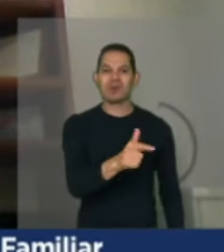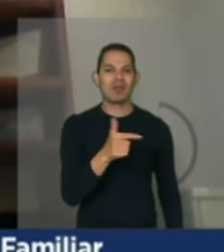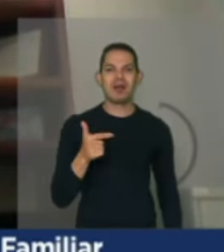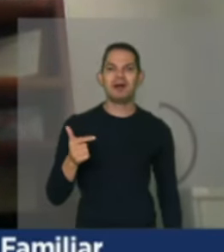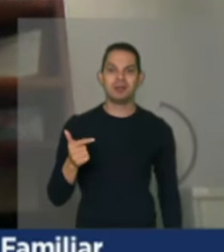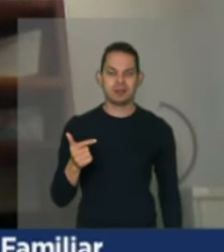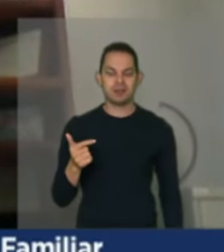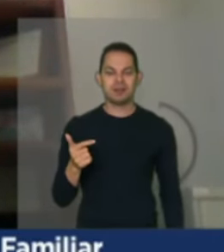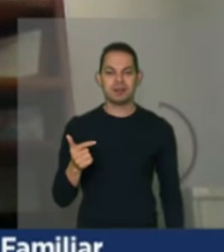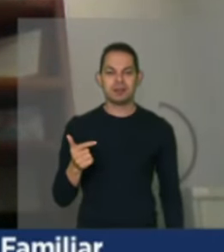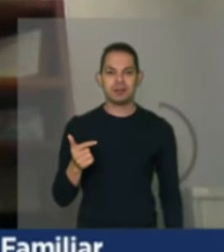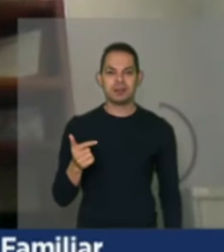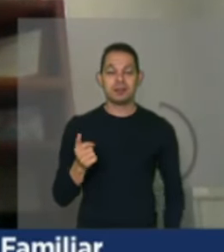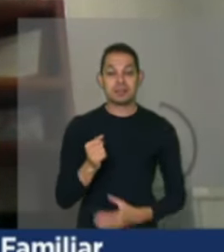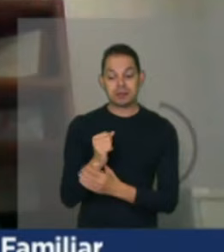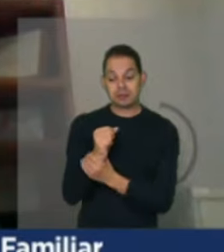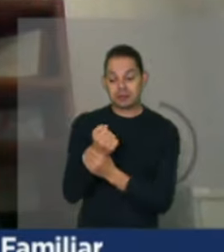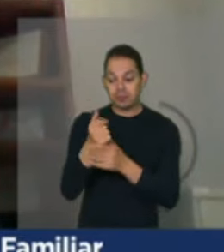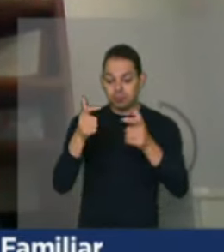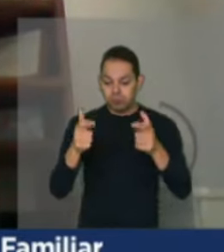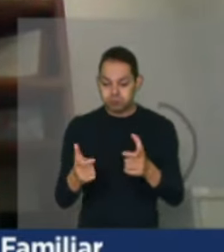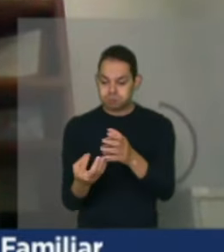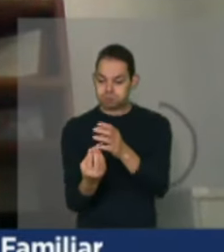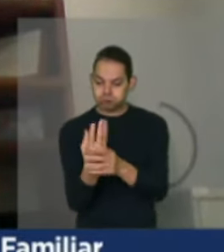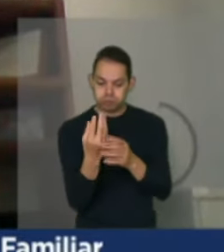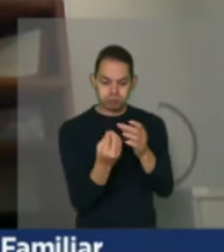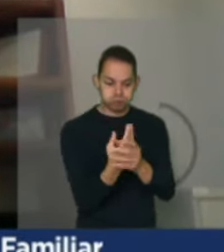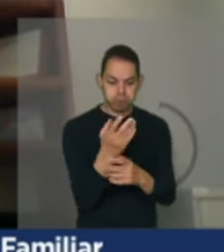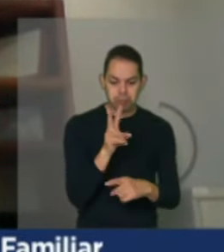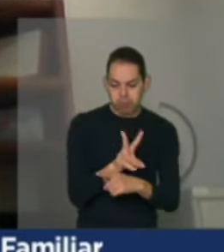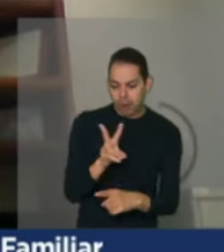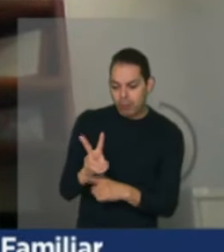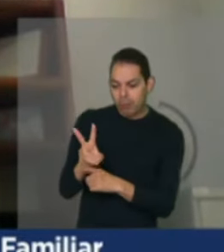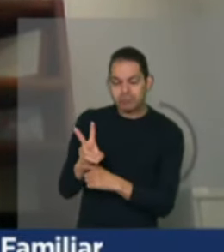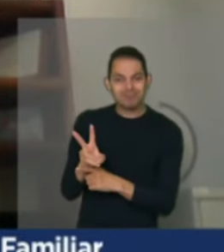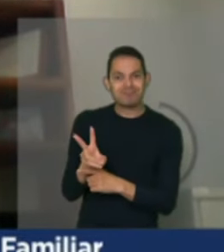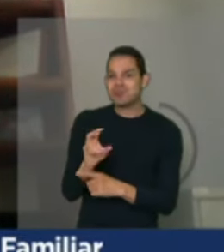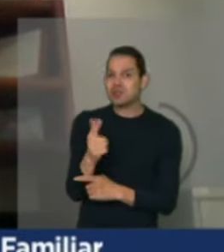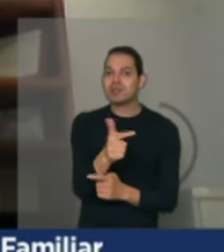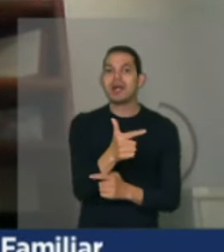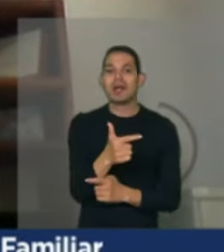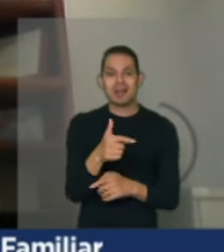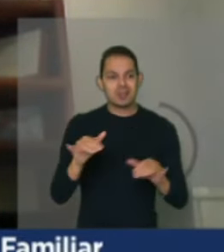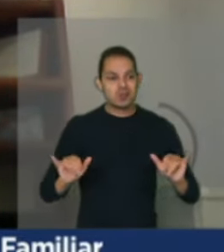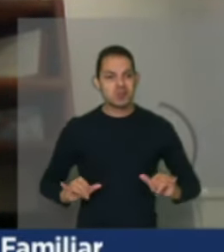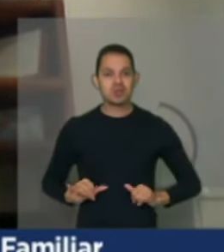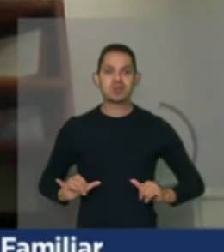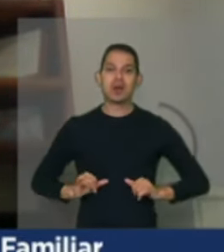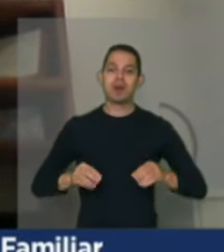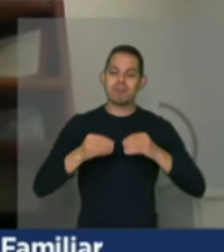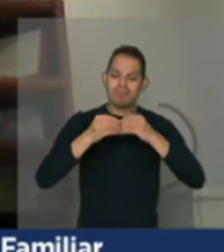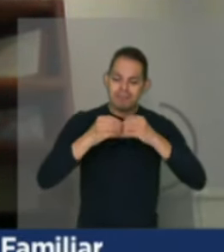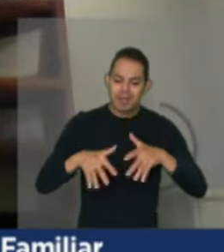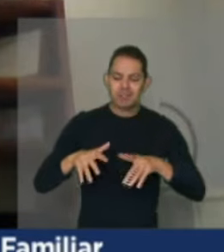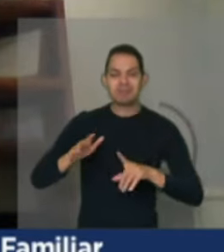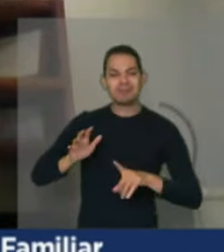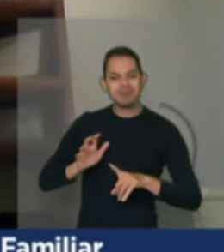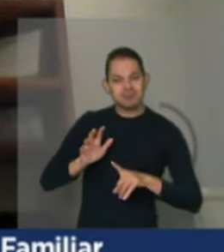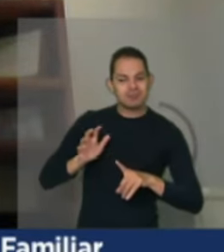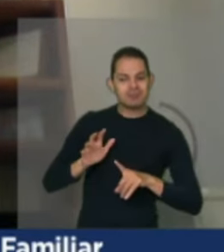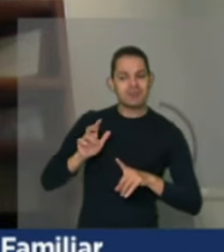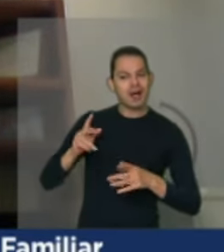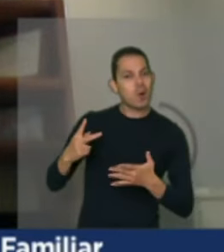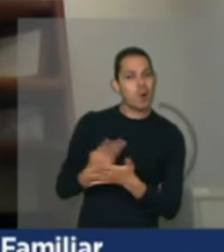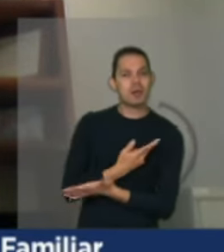a assegurar a sua produção, e são os que mais perdem, os que mais sofrem os impactos dessas medidas, ou da